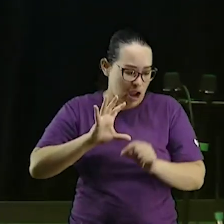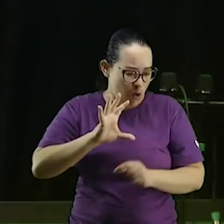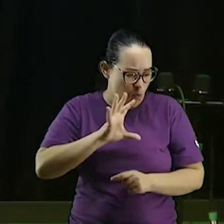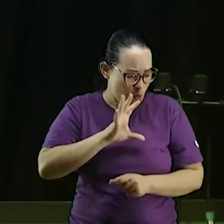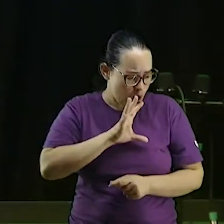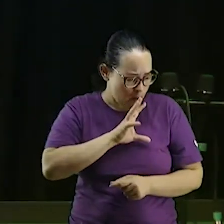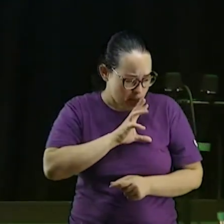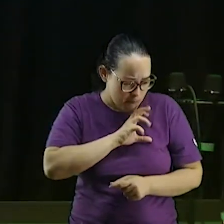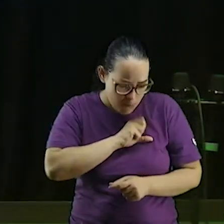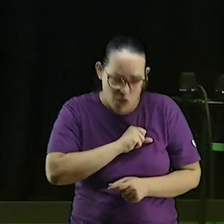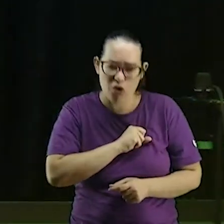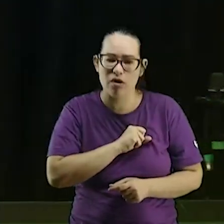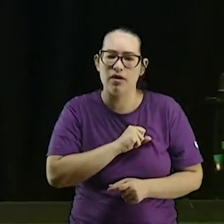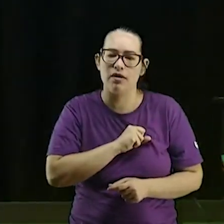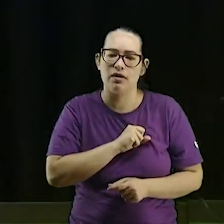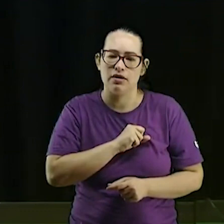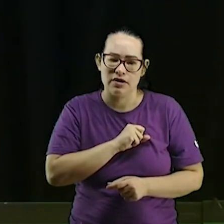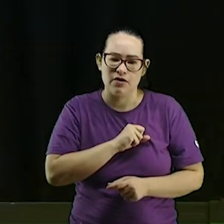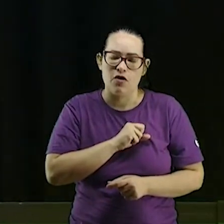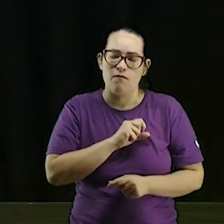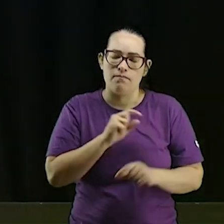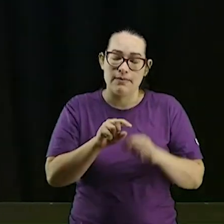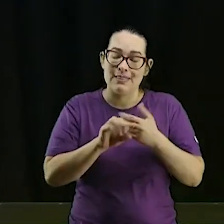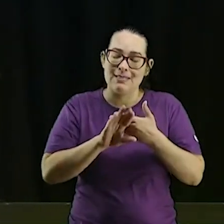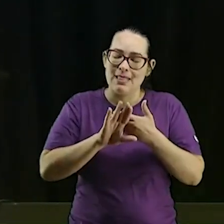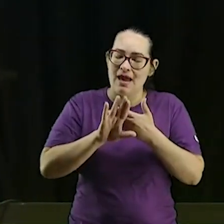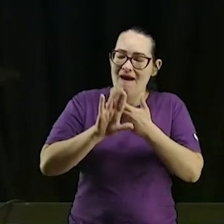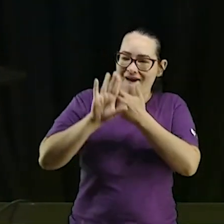vai te manter longe